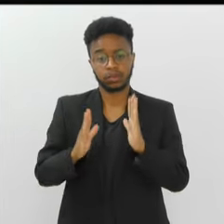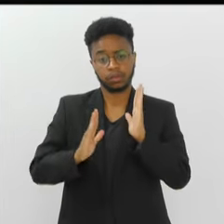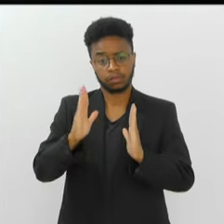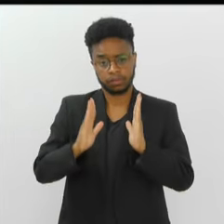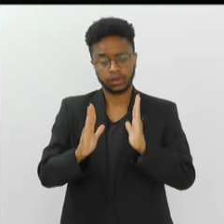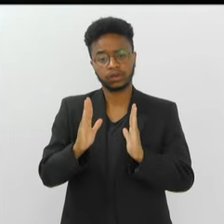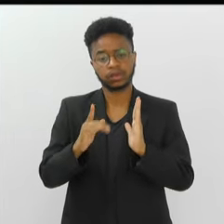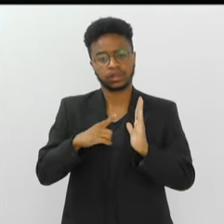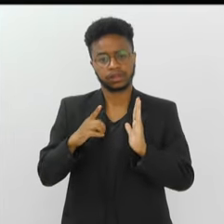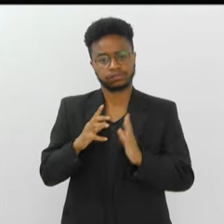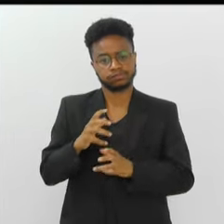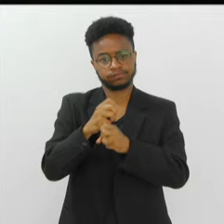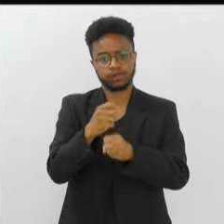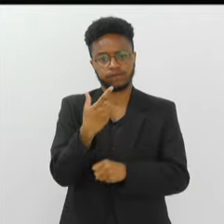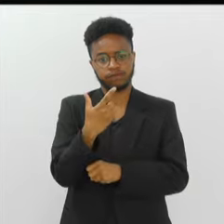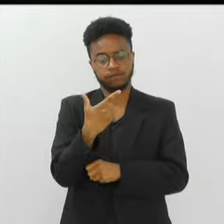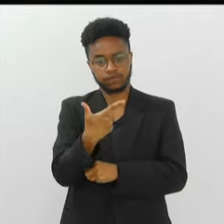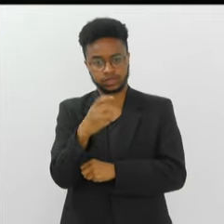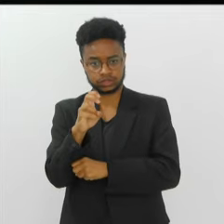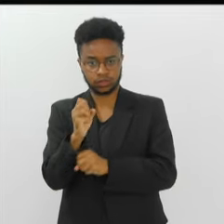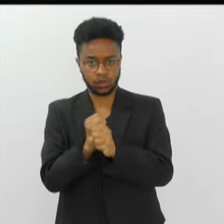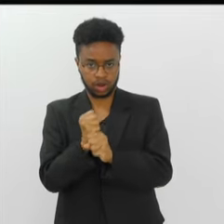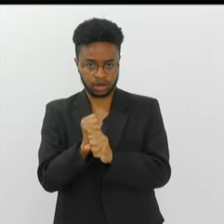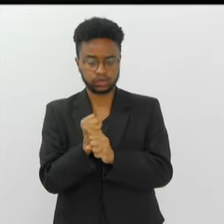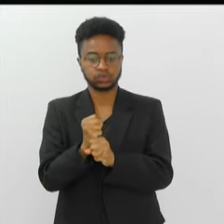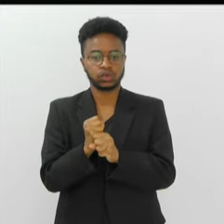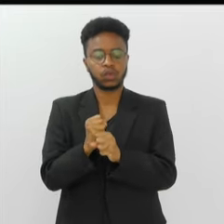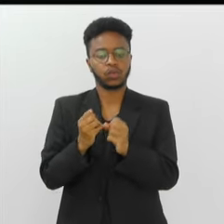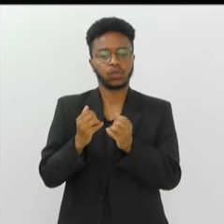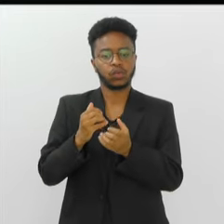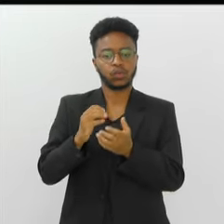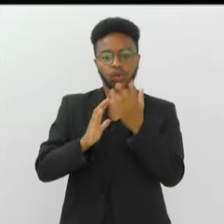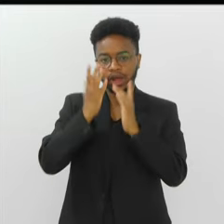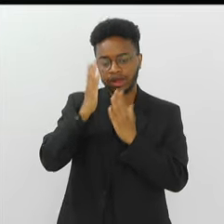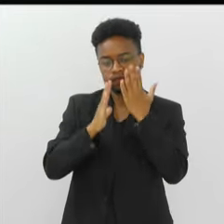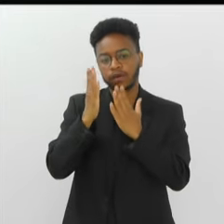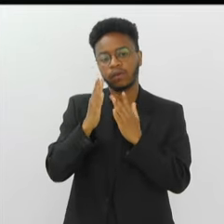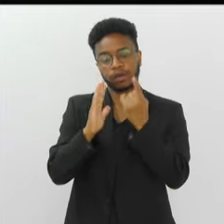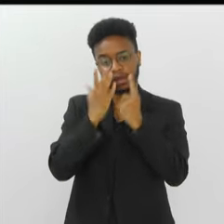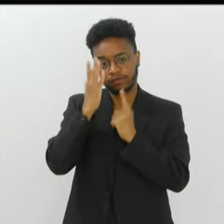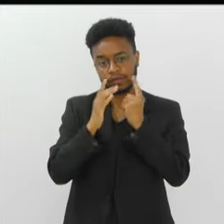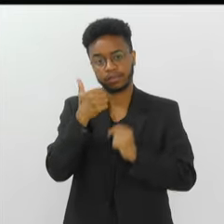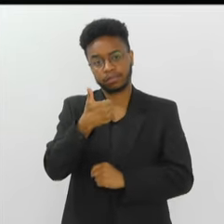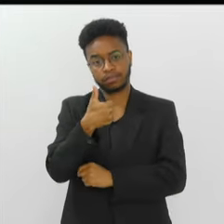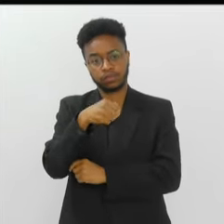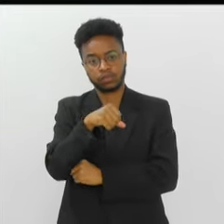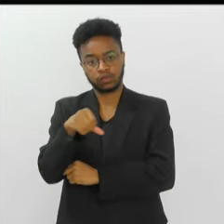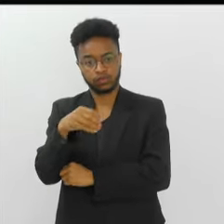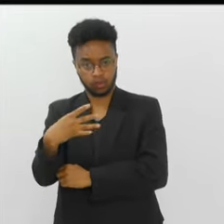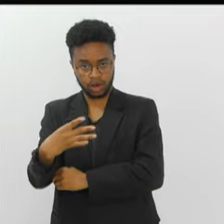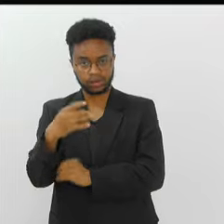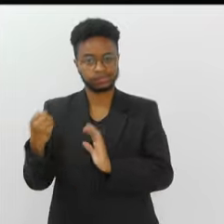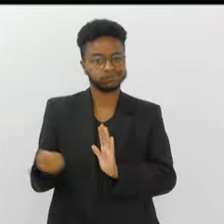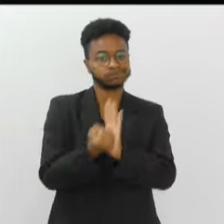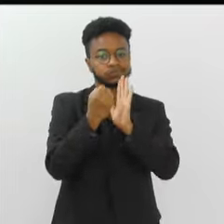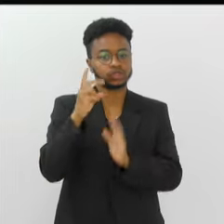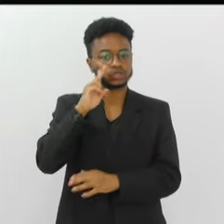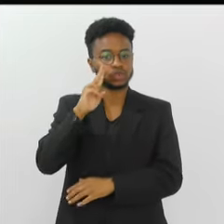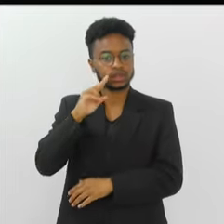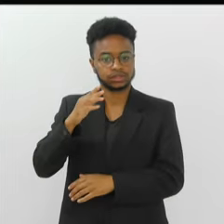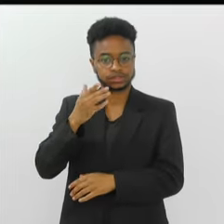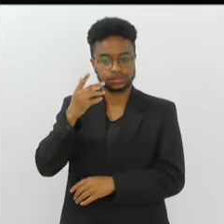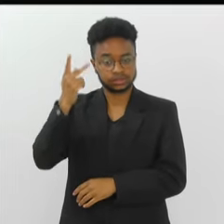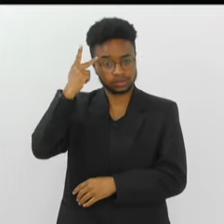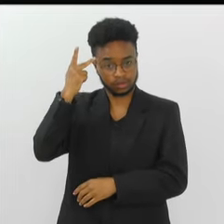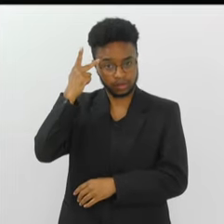Naquele ano eu completava 25 anos do Carnaval de 94, quando a Gaviões fez um Carnaval histórico em